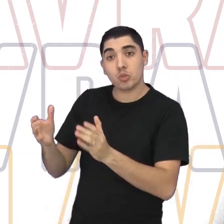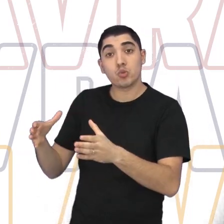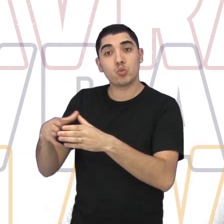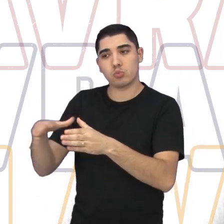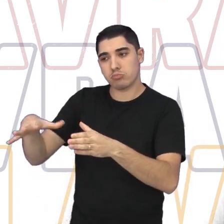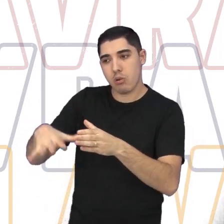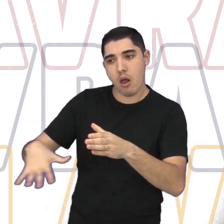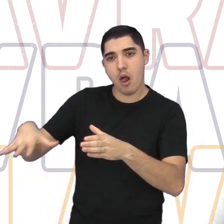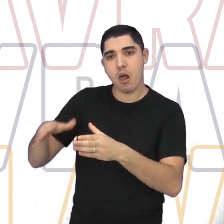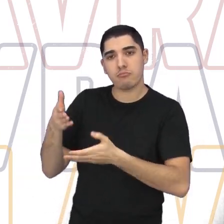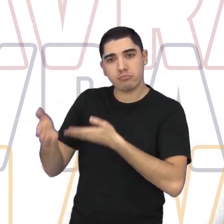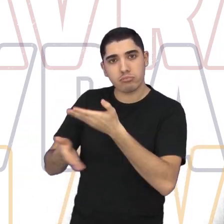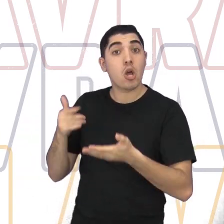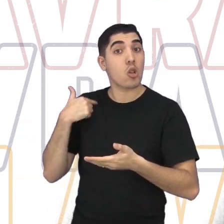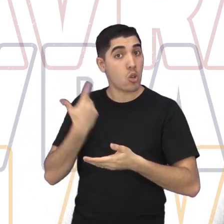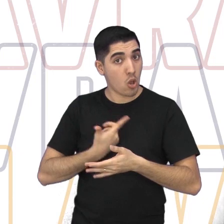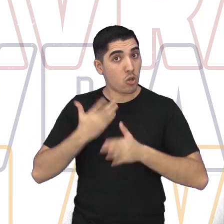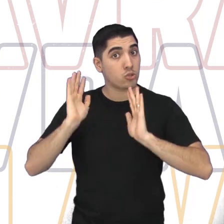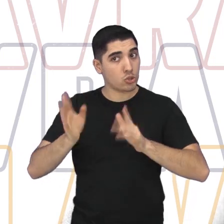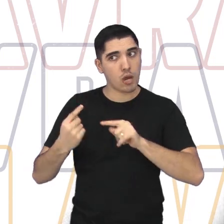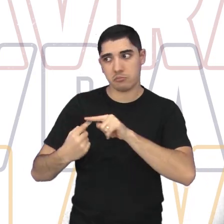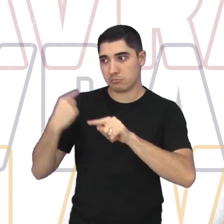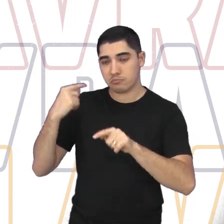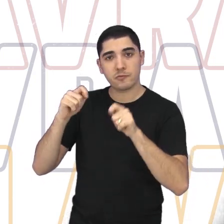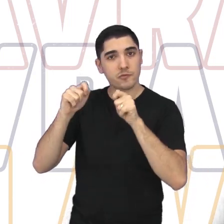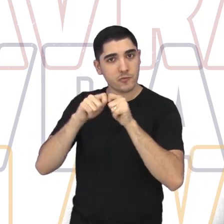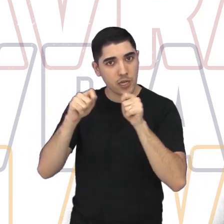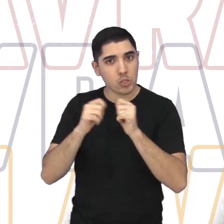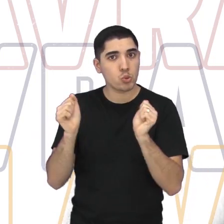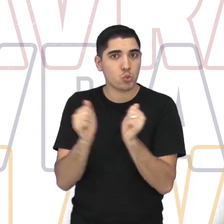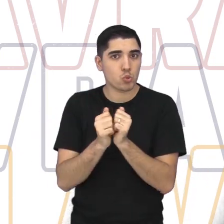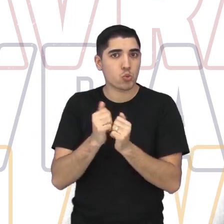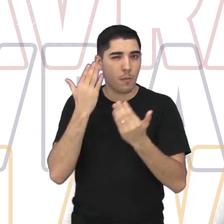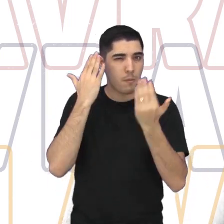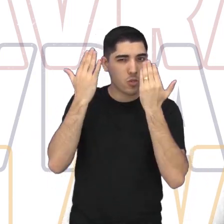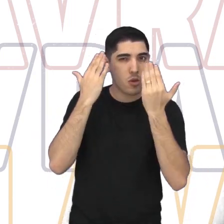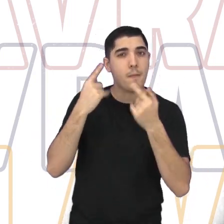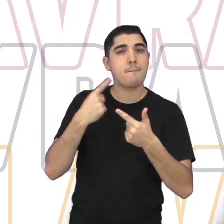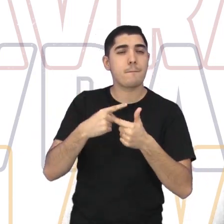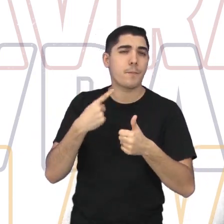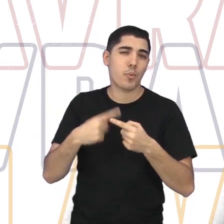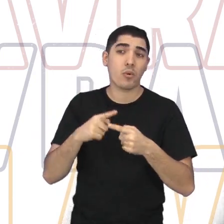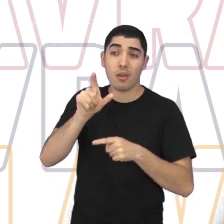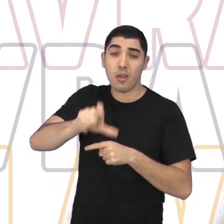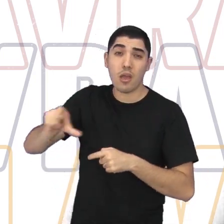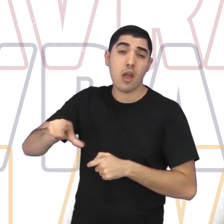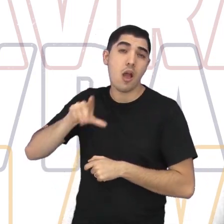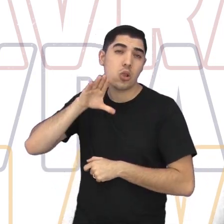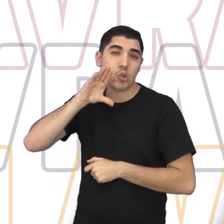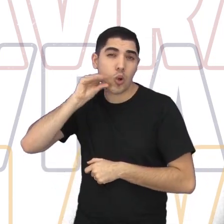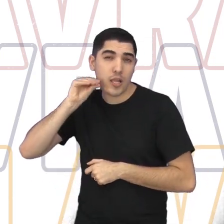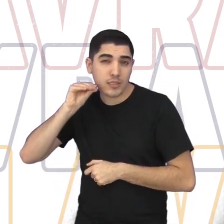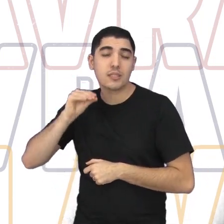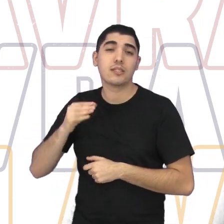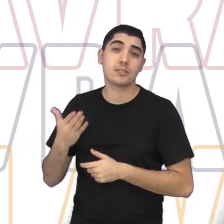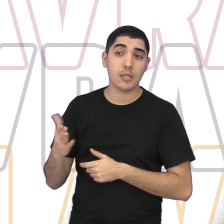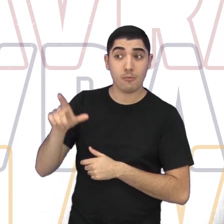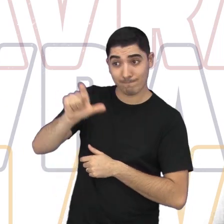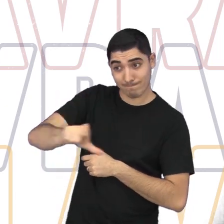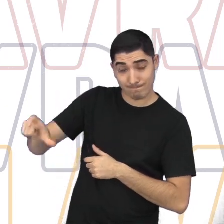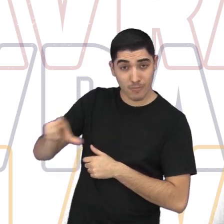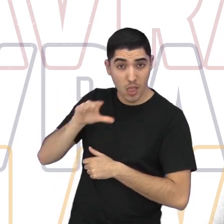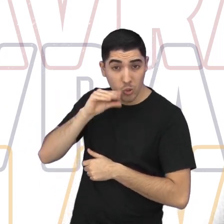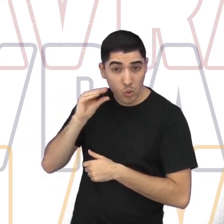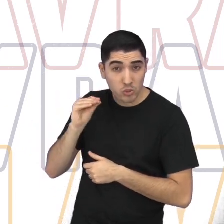eles, né? A gente já fez um trabalho desse tipo com eles, porque a gente trabalha com adolescentes, né? Então, esses